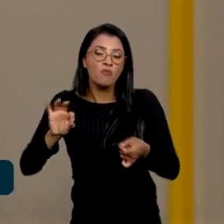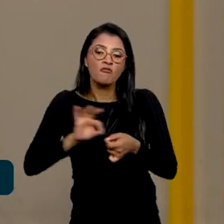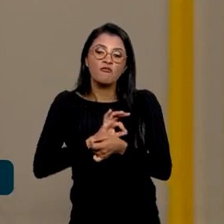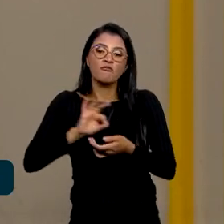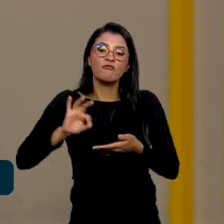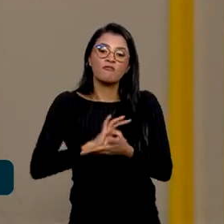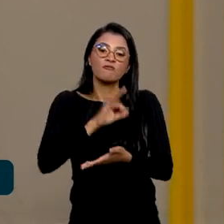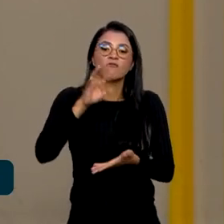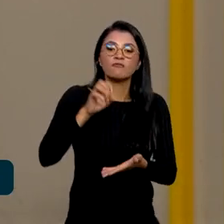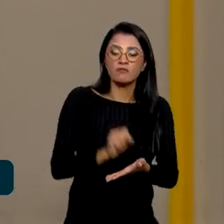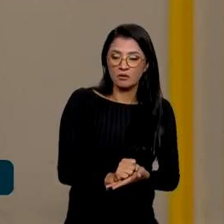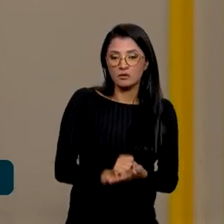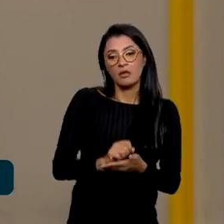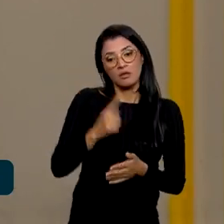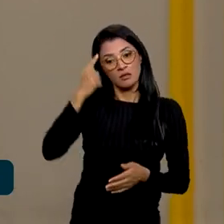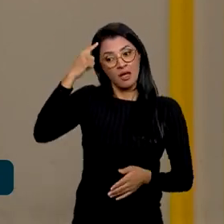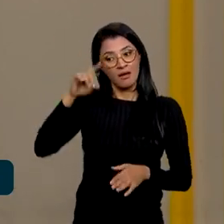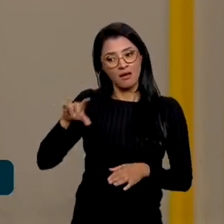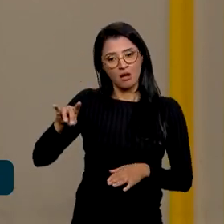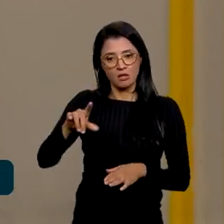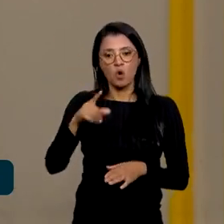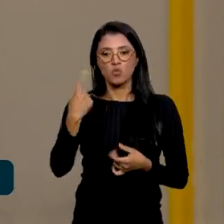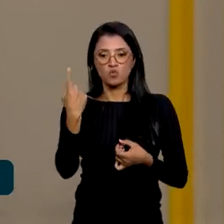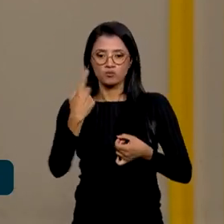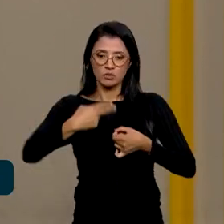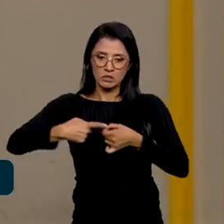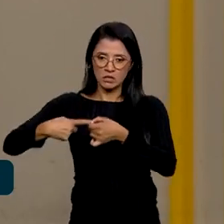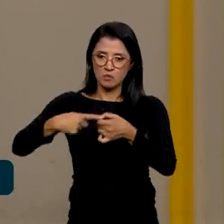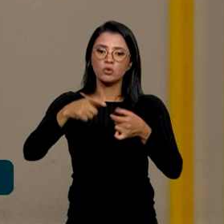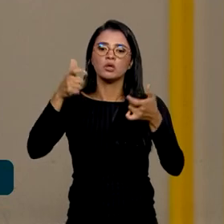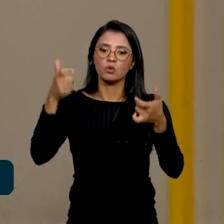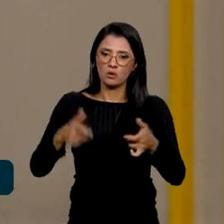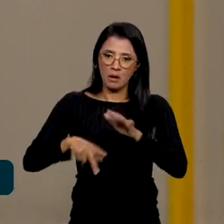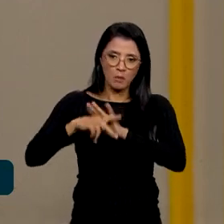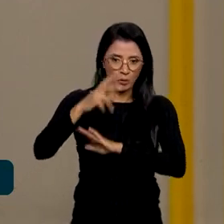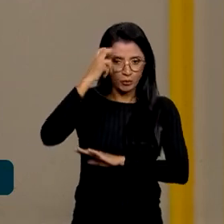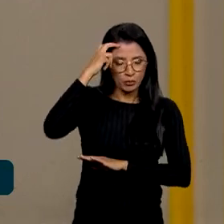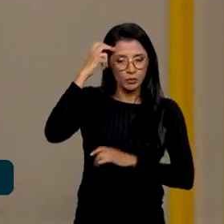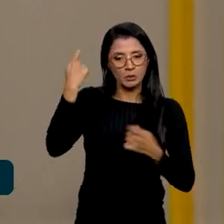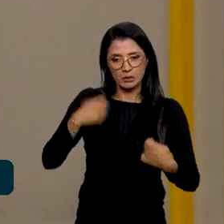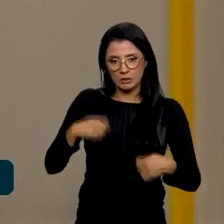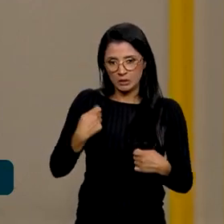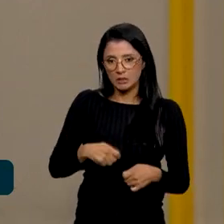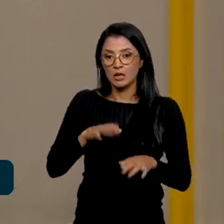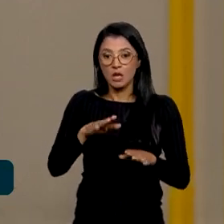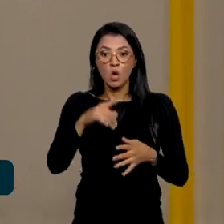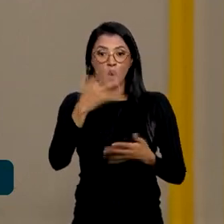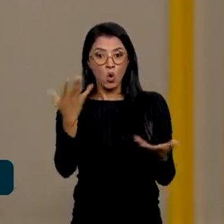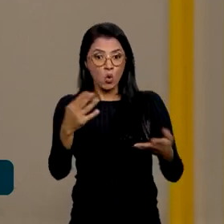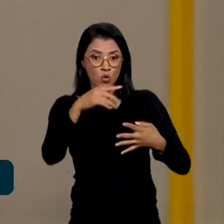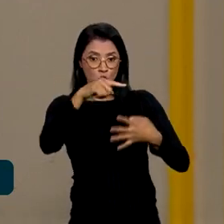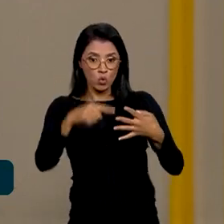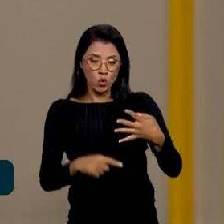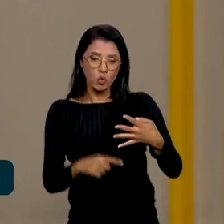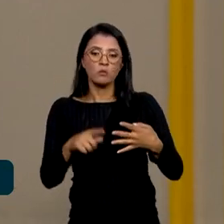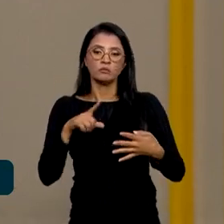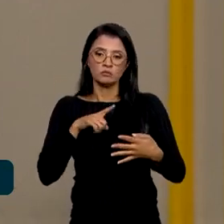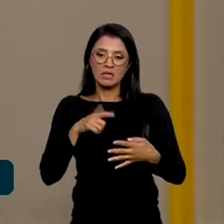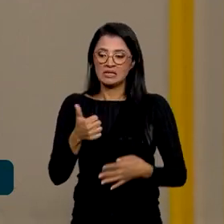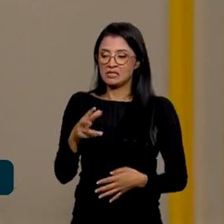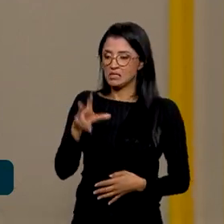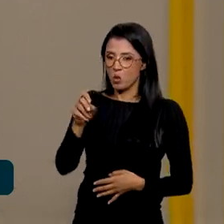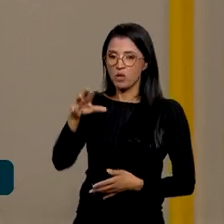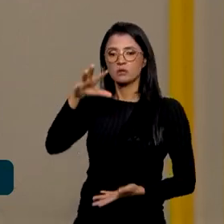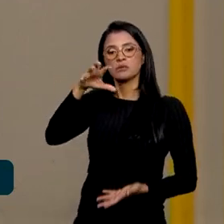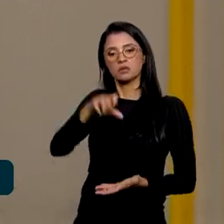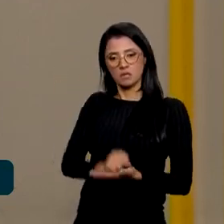é que a gente tenha um ponto de cultura, pelo menos cada um em um município. Claro que a gente tem mais, né? Sim, sim. E hoje os 4.350 que estão no cadastro, eles